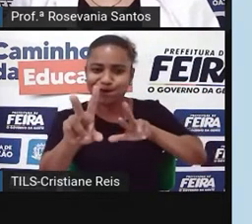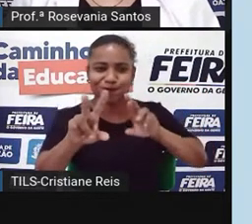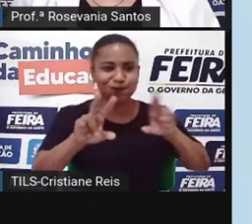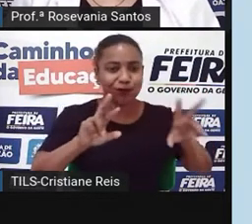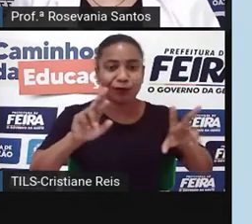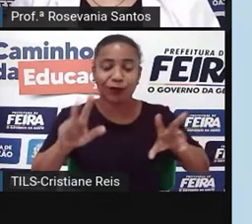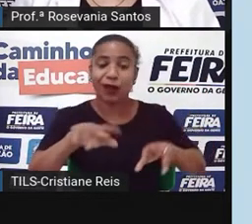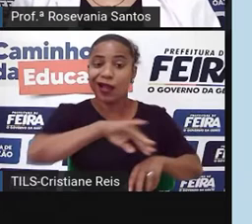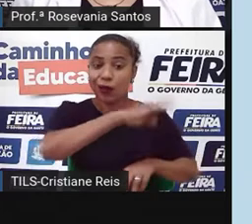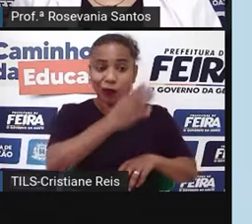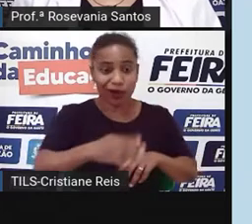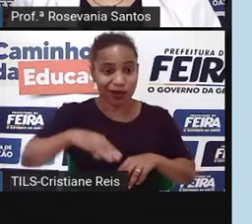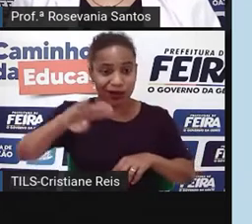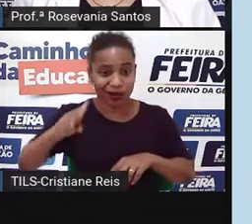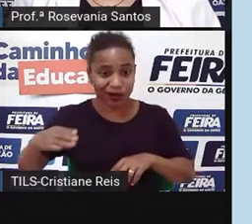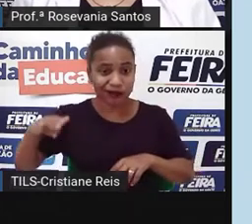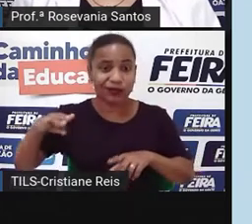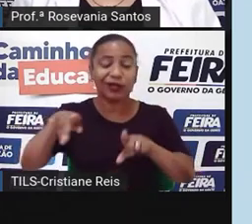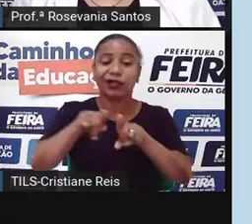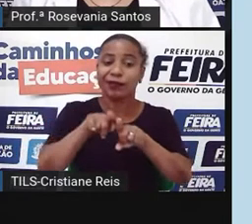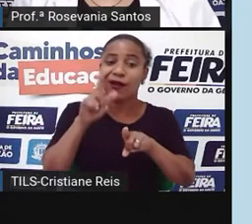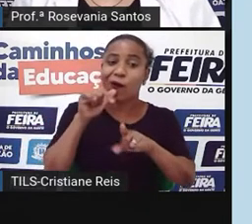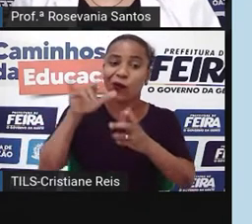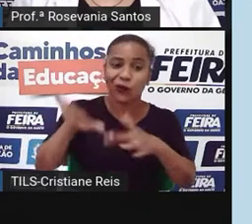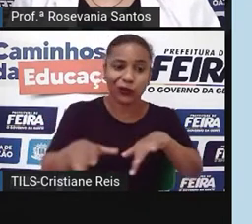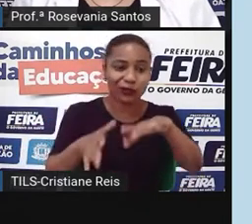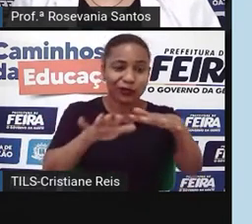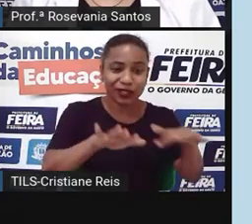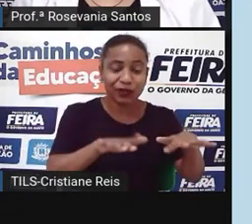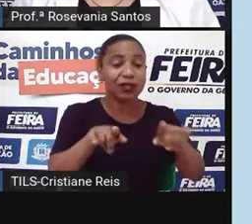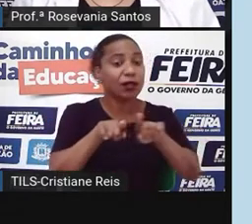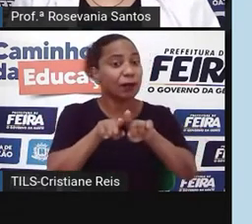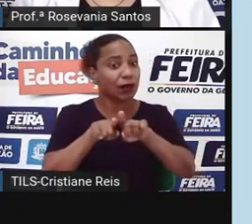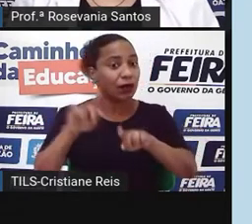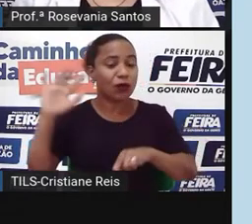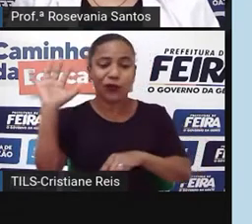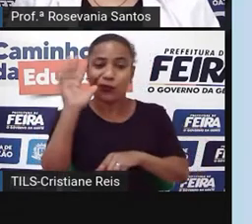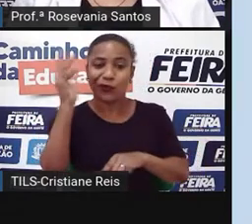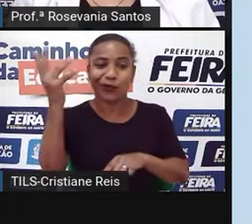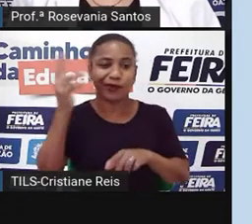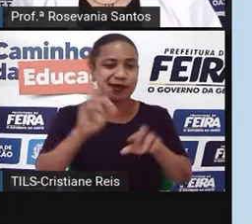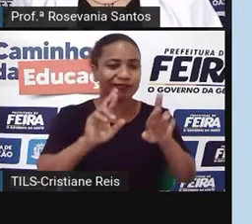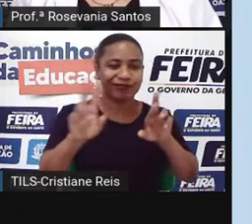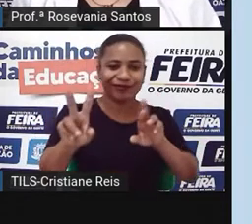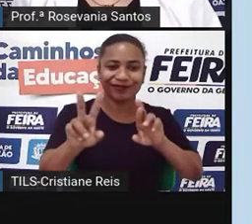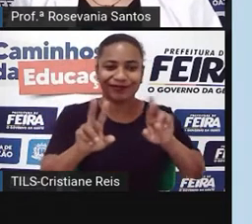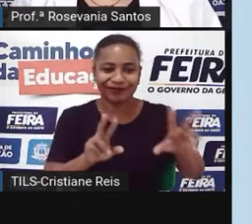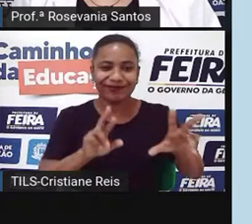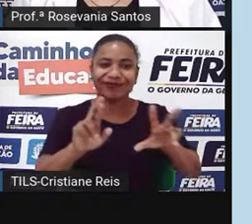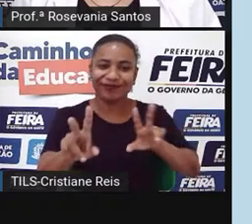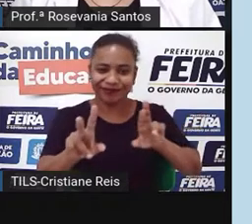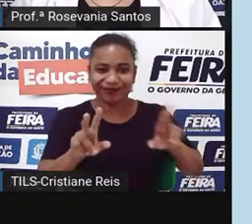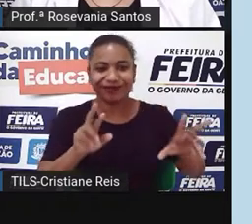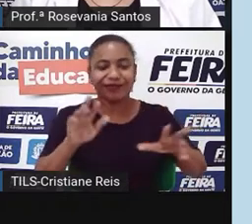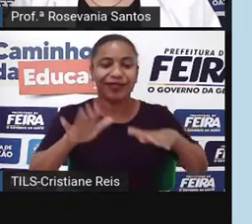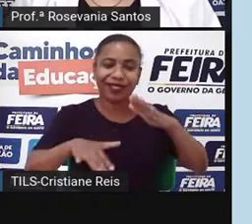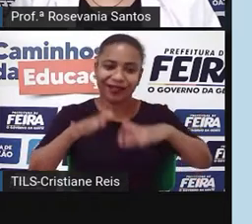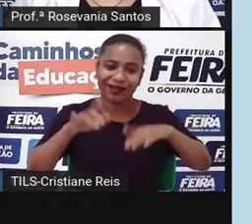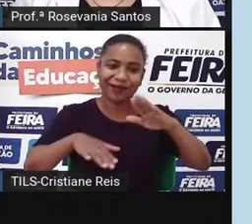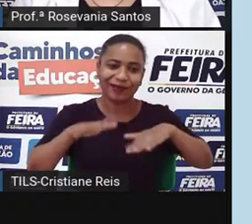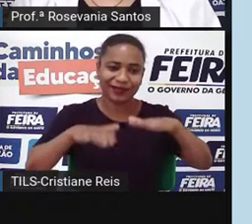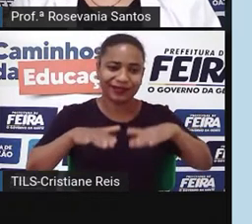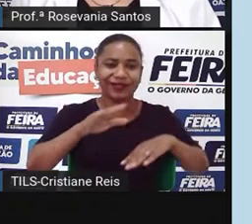o relevo, a hidrografia, então, gente vai ter aqui, né, toda essa influência dessa região, justamente